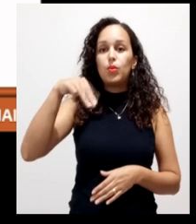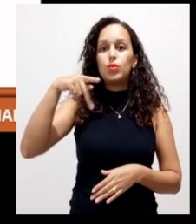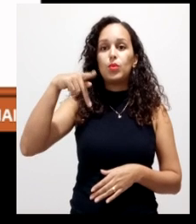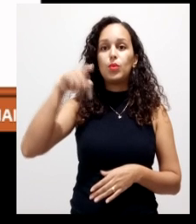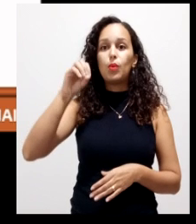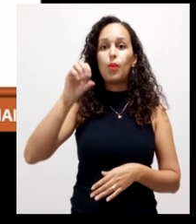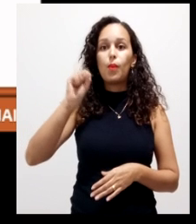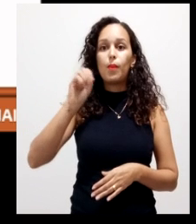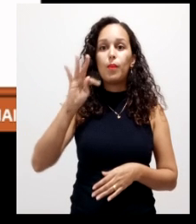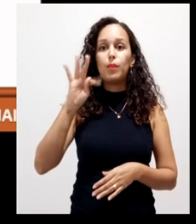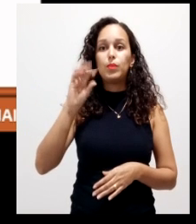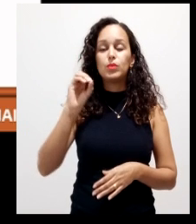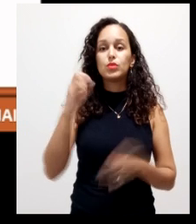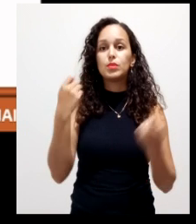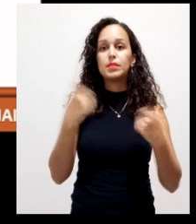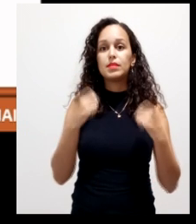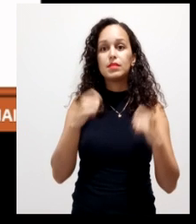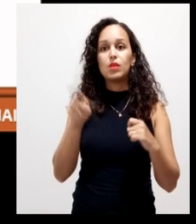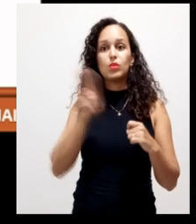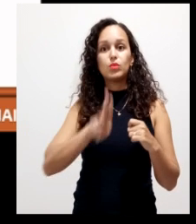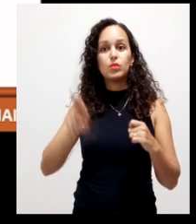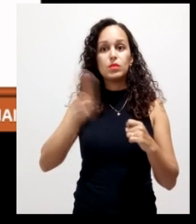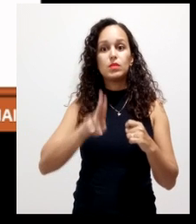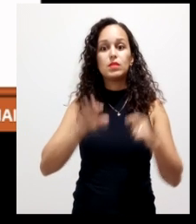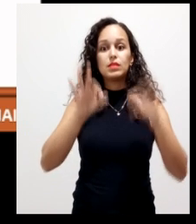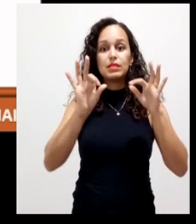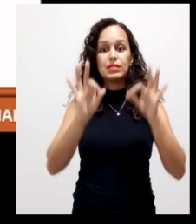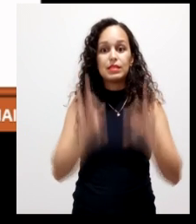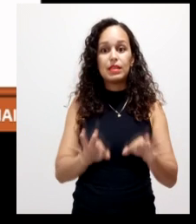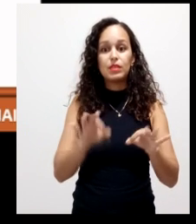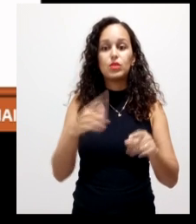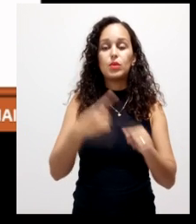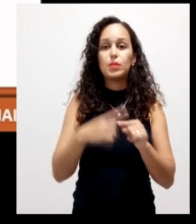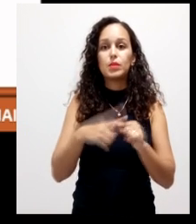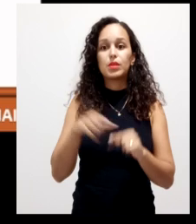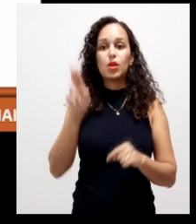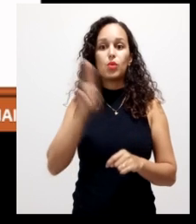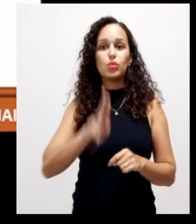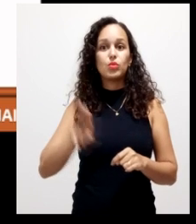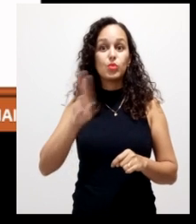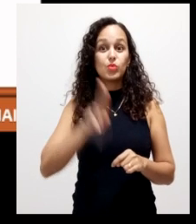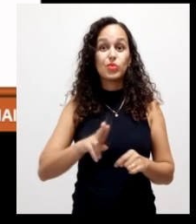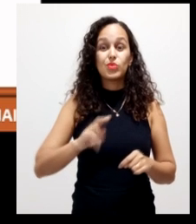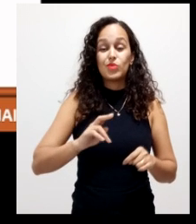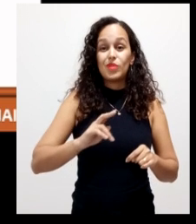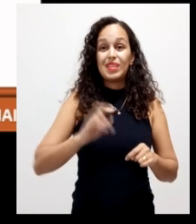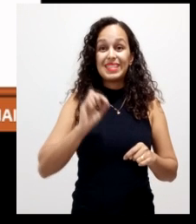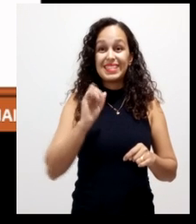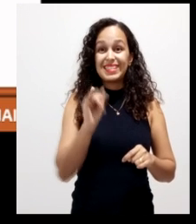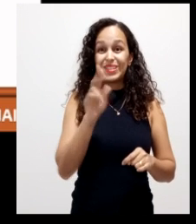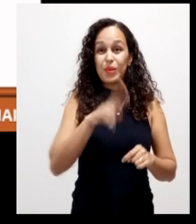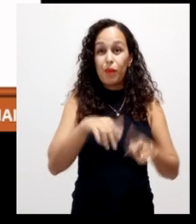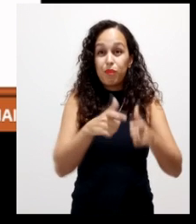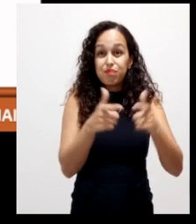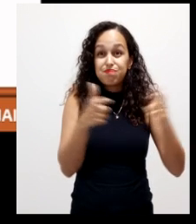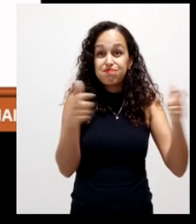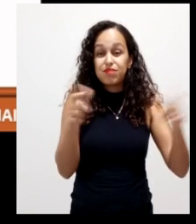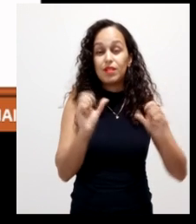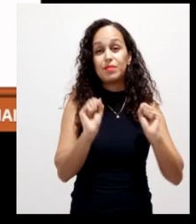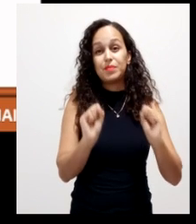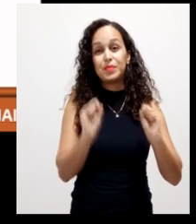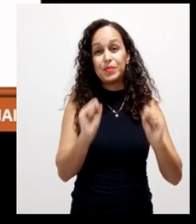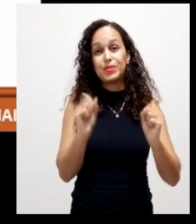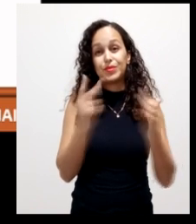técnicos pois seu uso sem critérios em grande quantidade pode resultar em problemas assim como observados com adubação